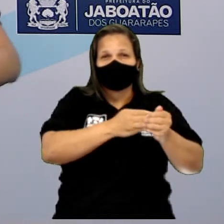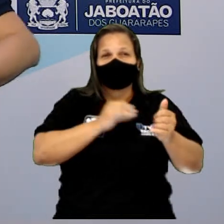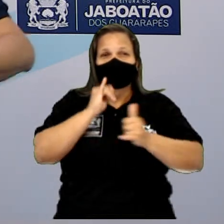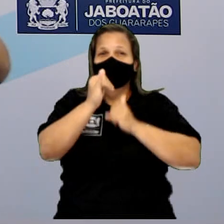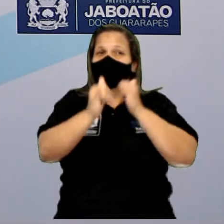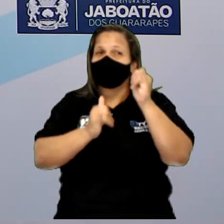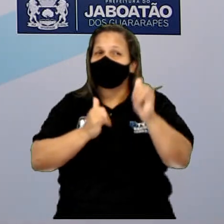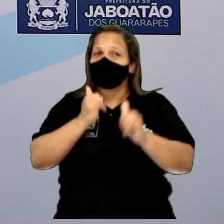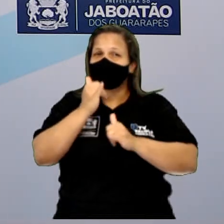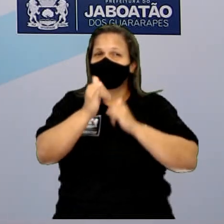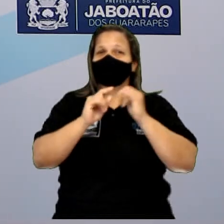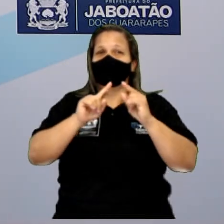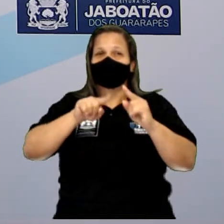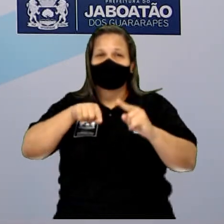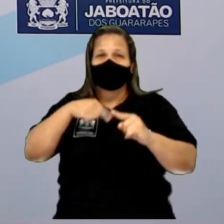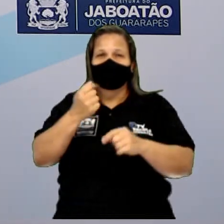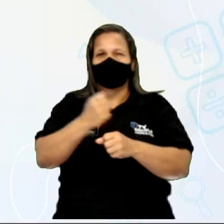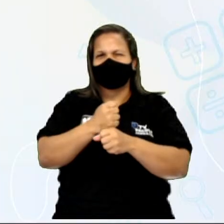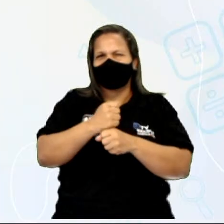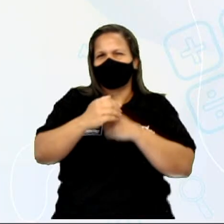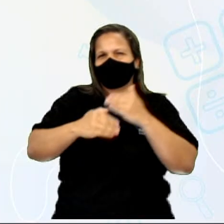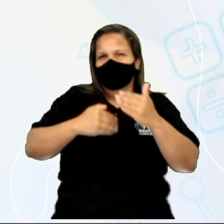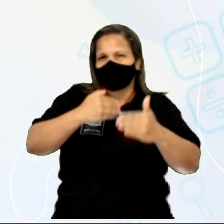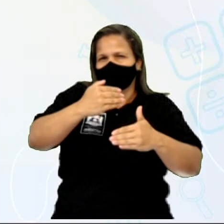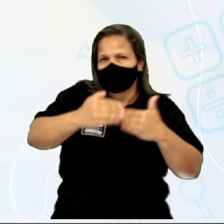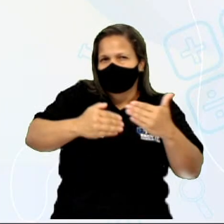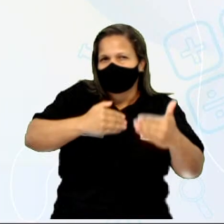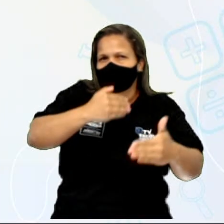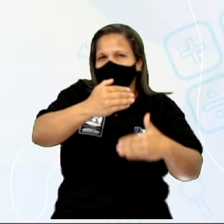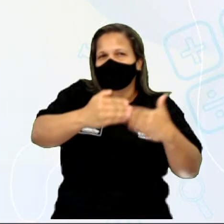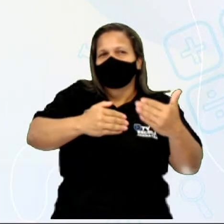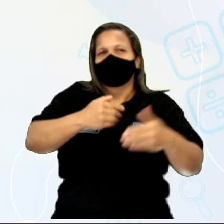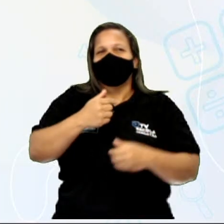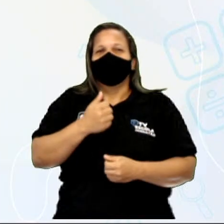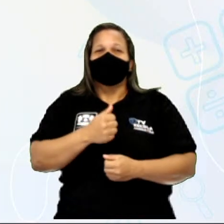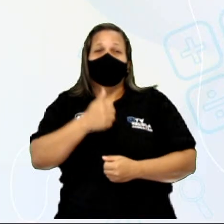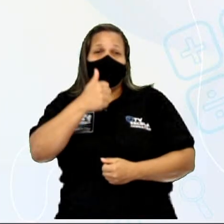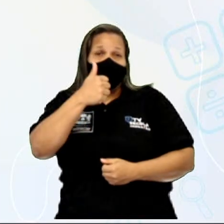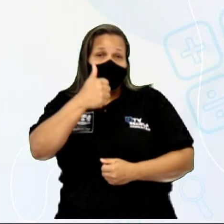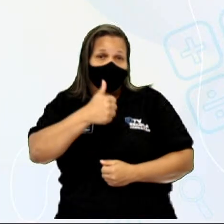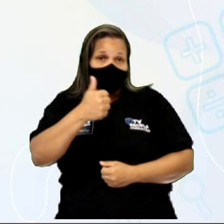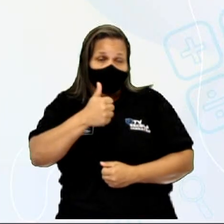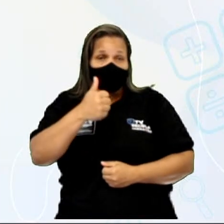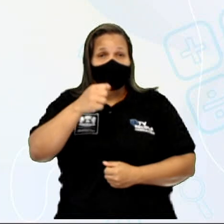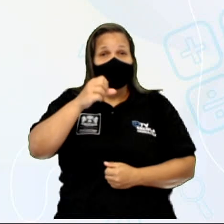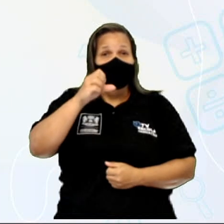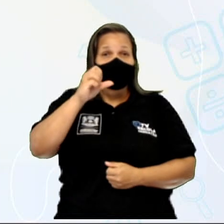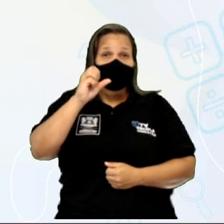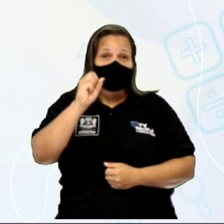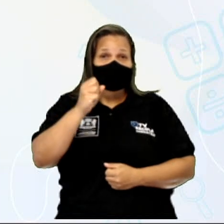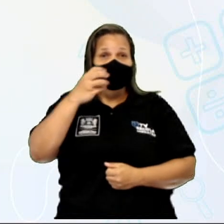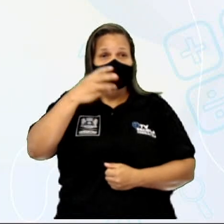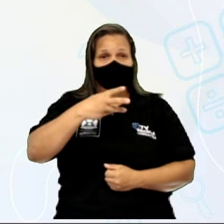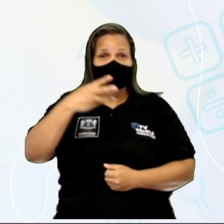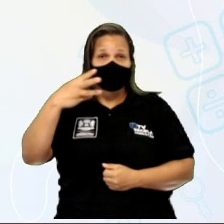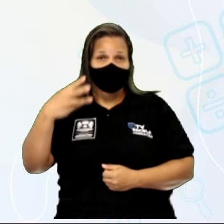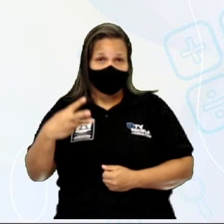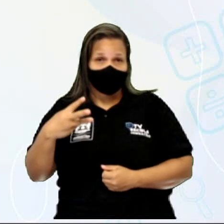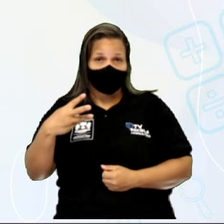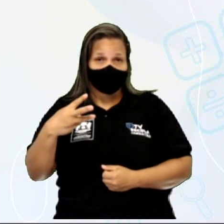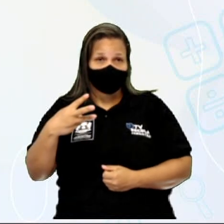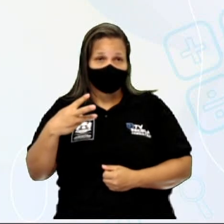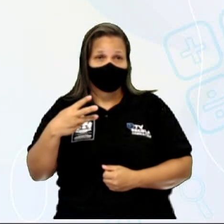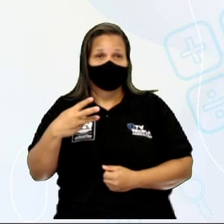Posteriormente, alguns anos depois, lá em 1836, o Frederick Daniel, o John Frederick